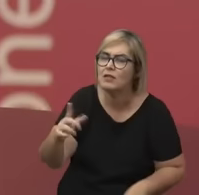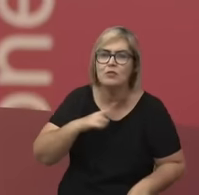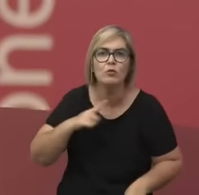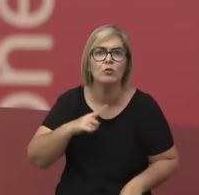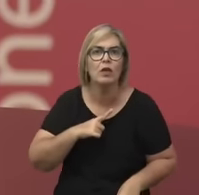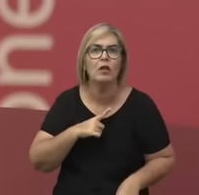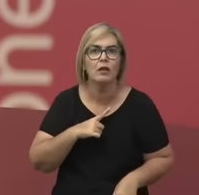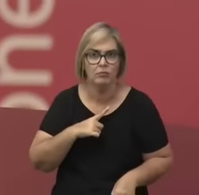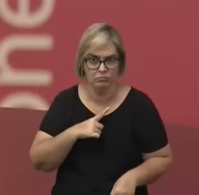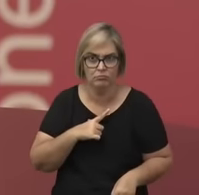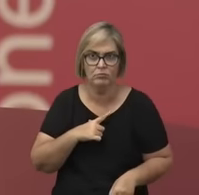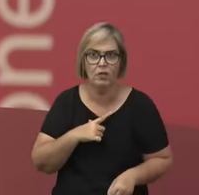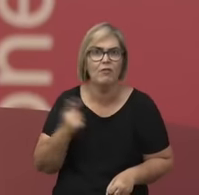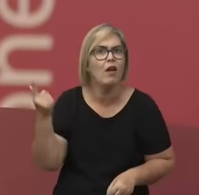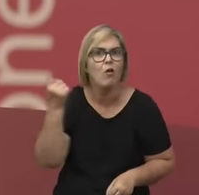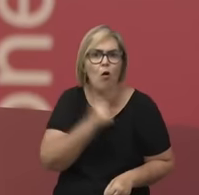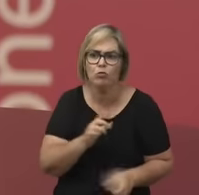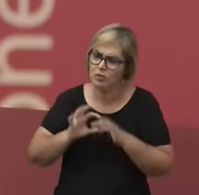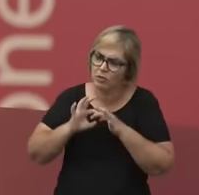a nossa sociedade.